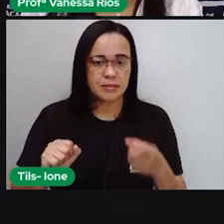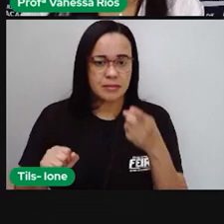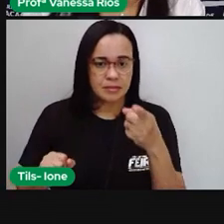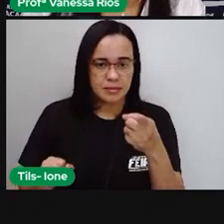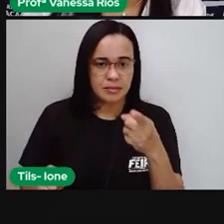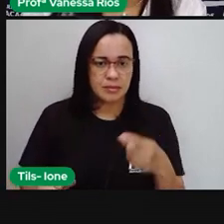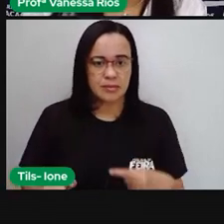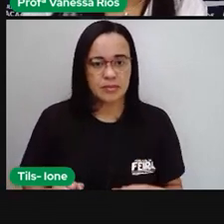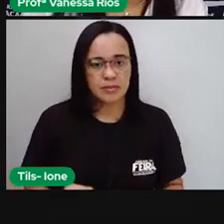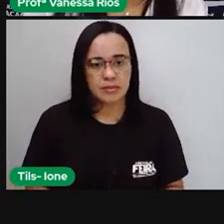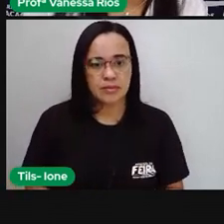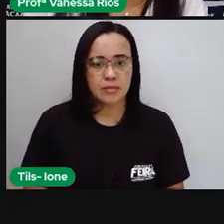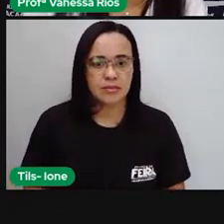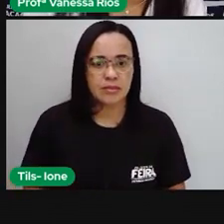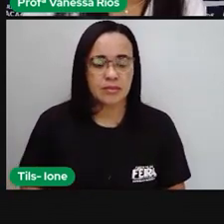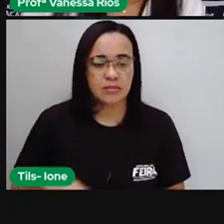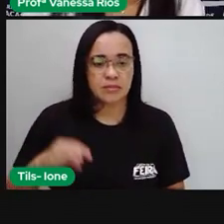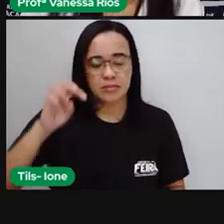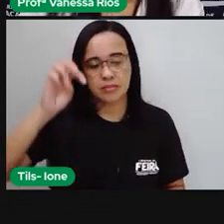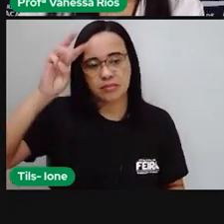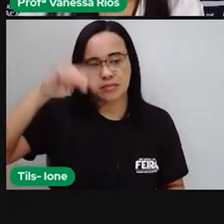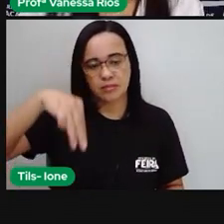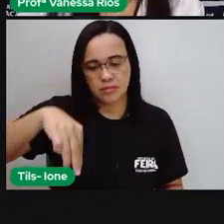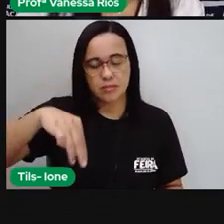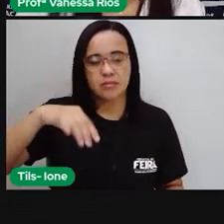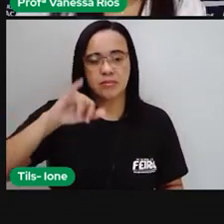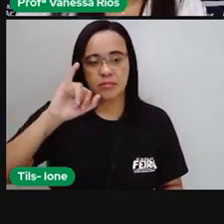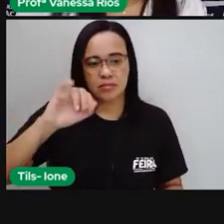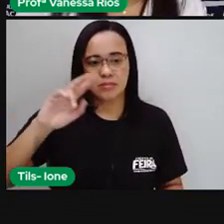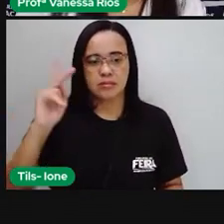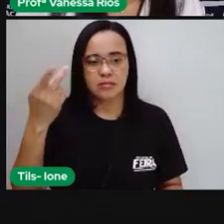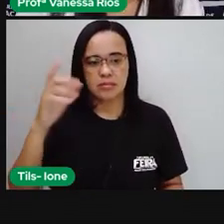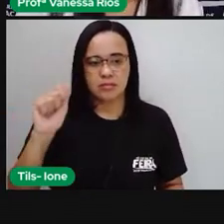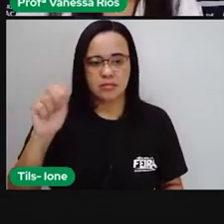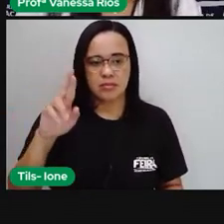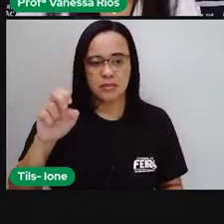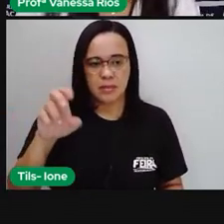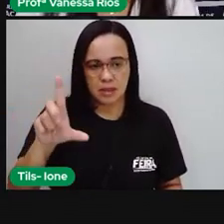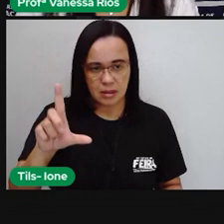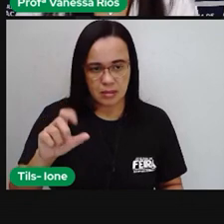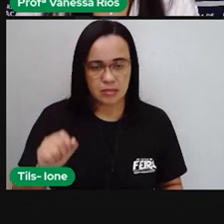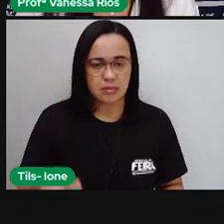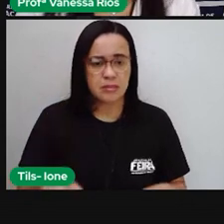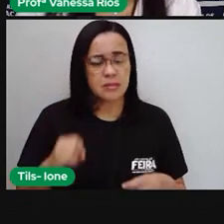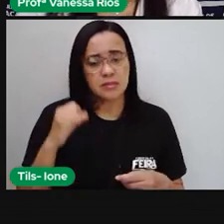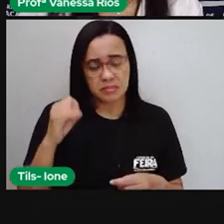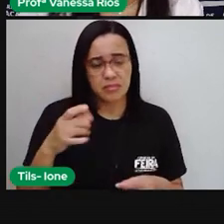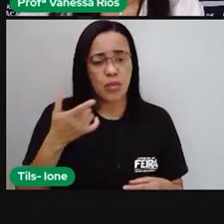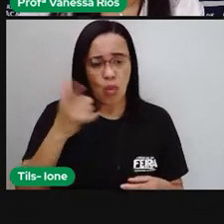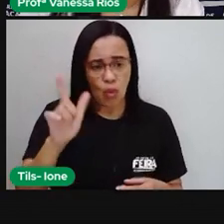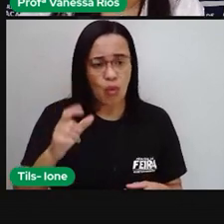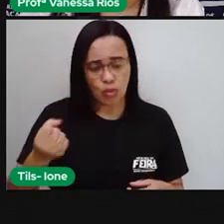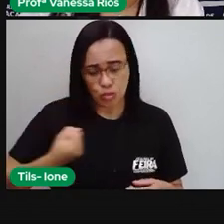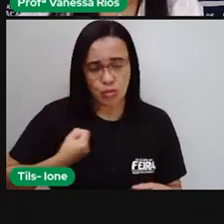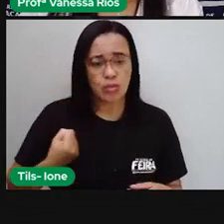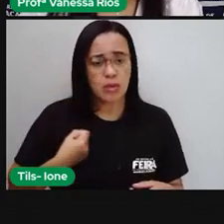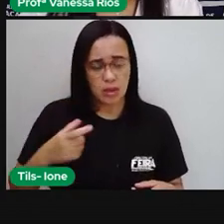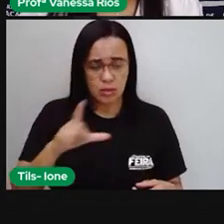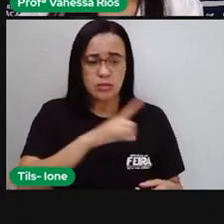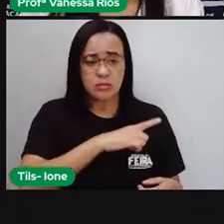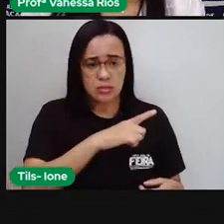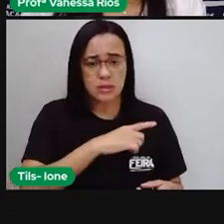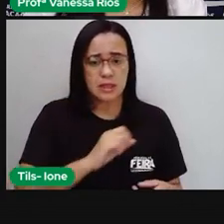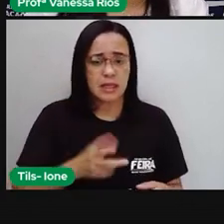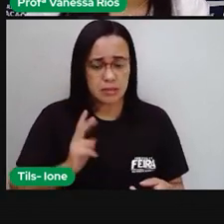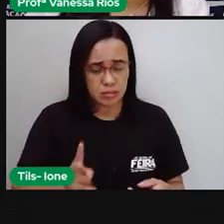em que os números são organizados. E aí teria outros números se a gente continuasse, né? Viriam aí as dezenas de milhar,